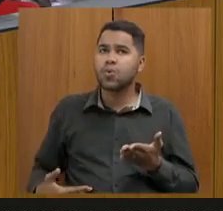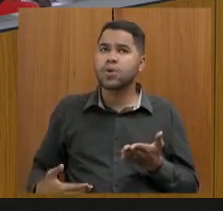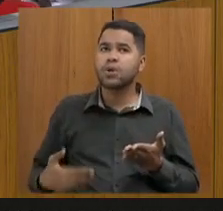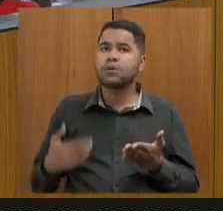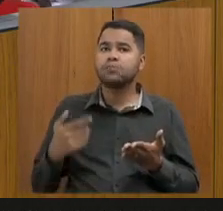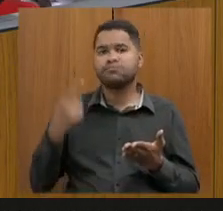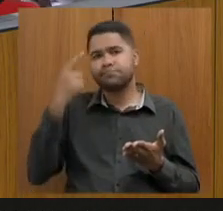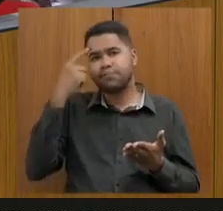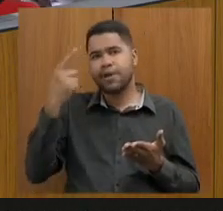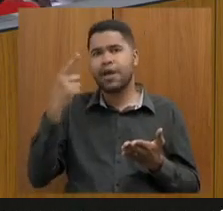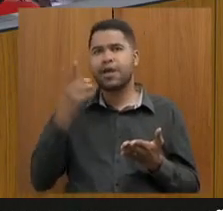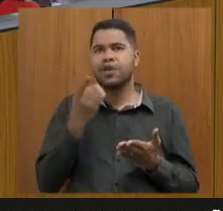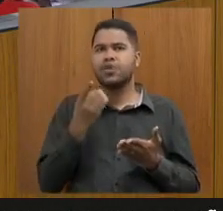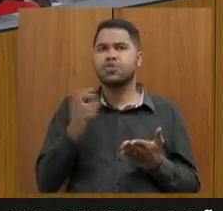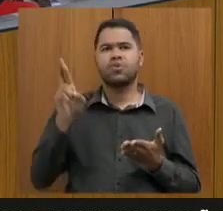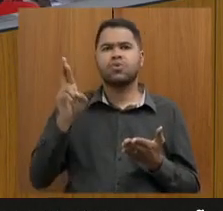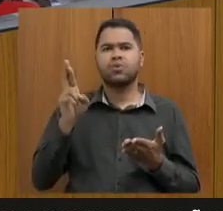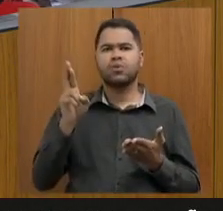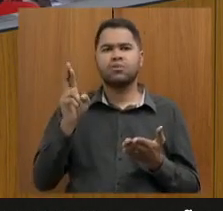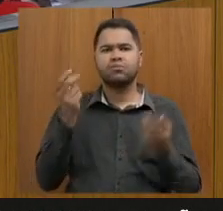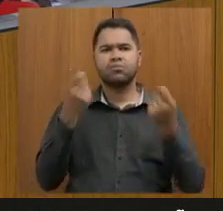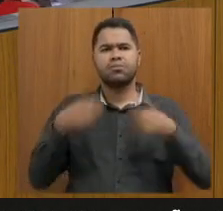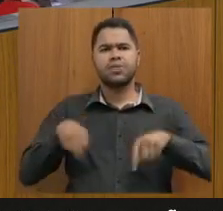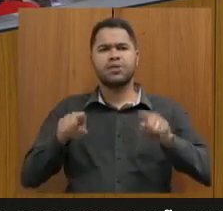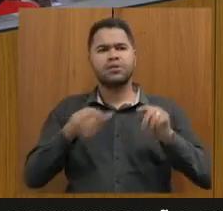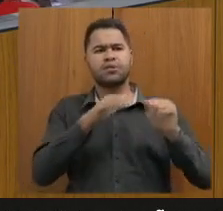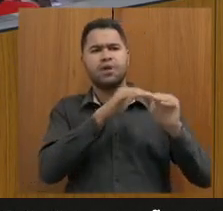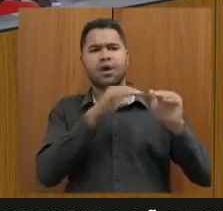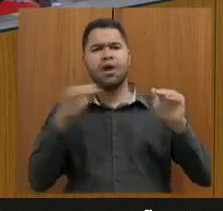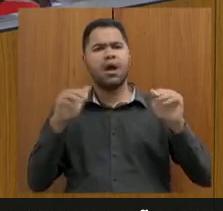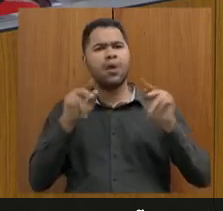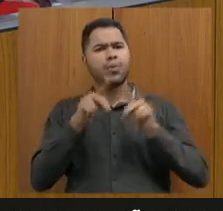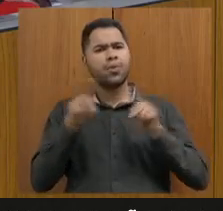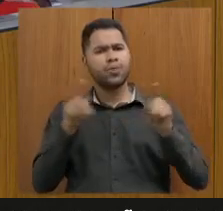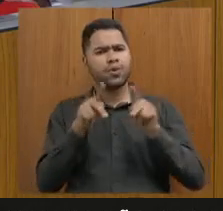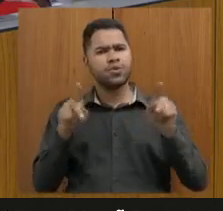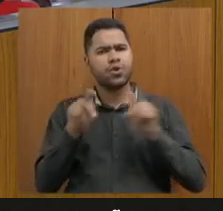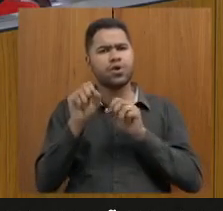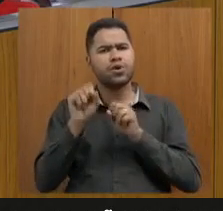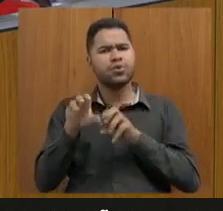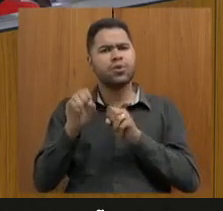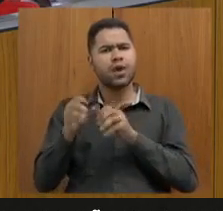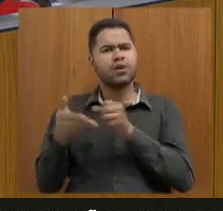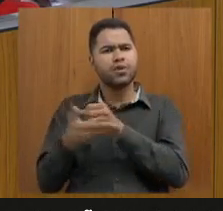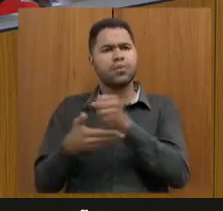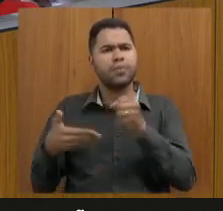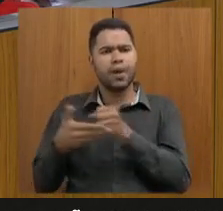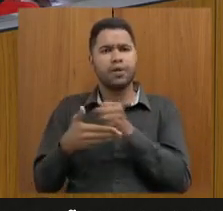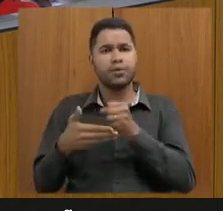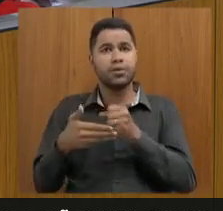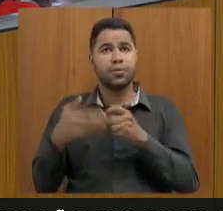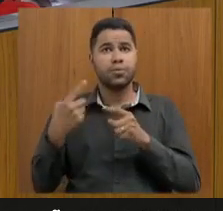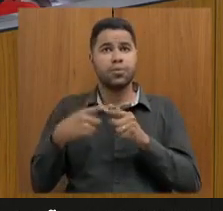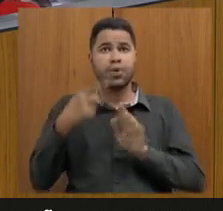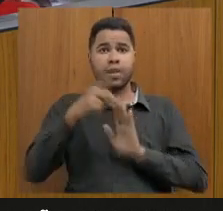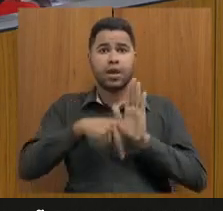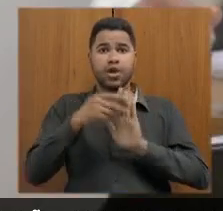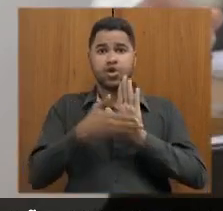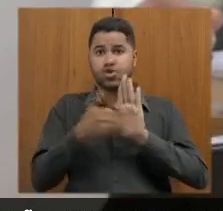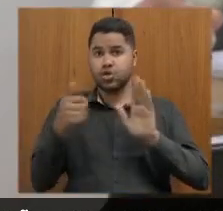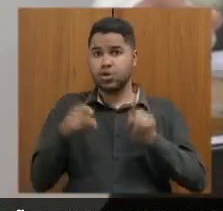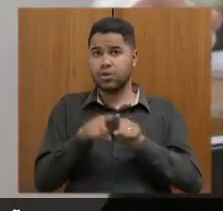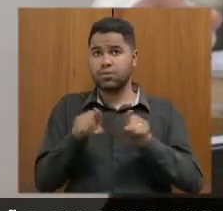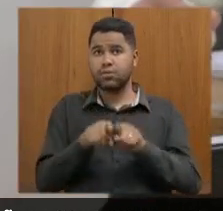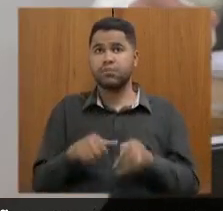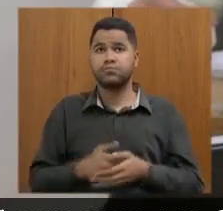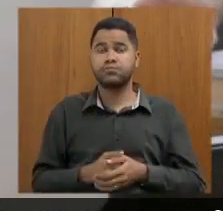achar que o nível de doutorado não deveria estar na carreira do professor da educação básica, porque o projeto retira esse nível também.